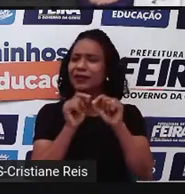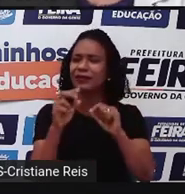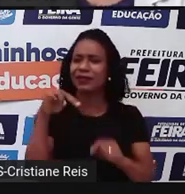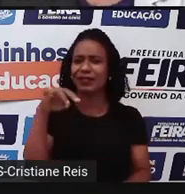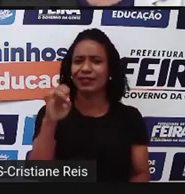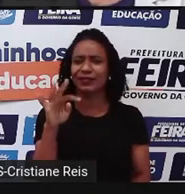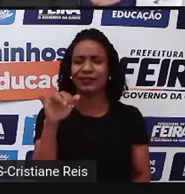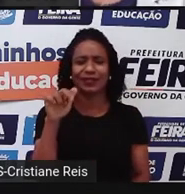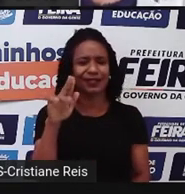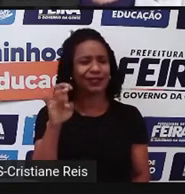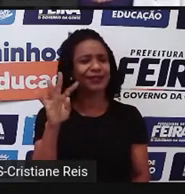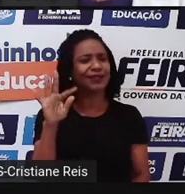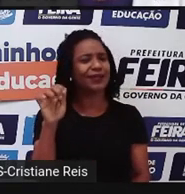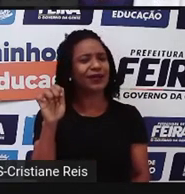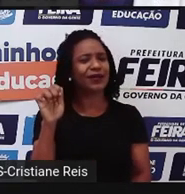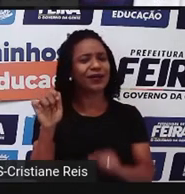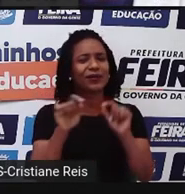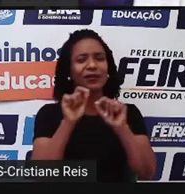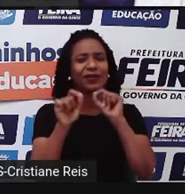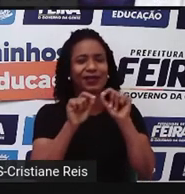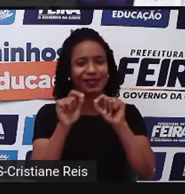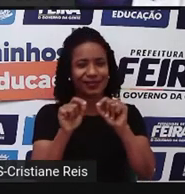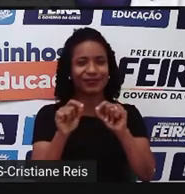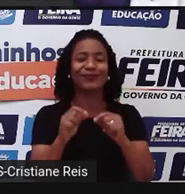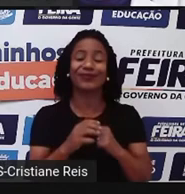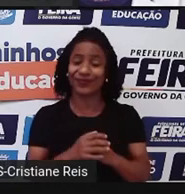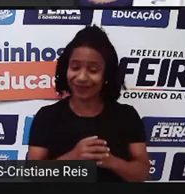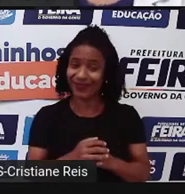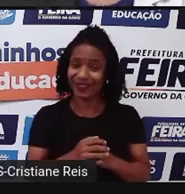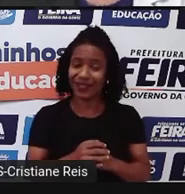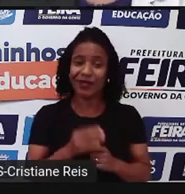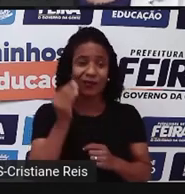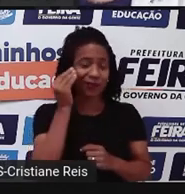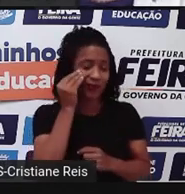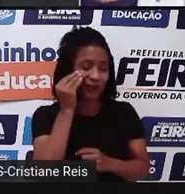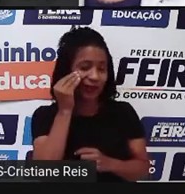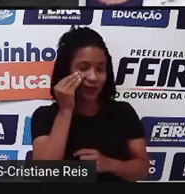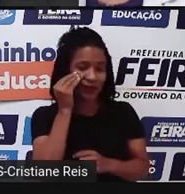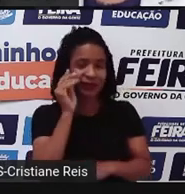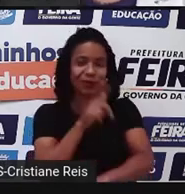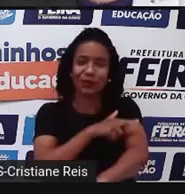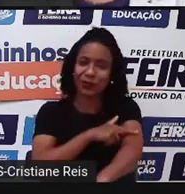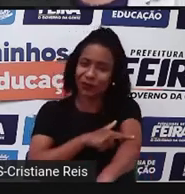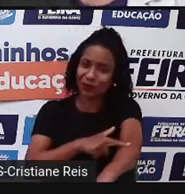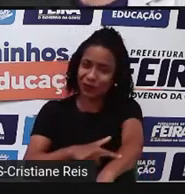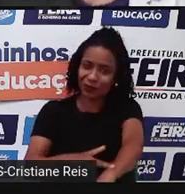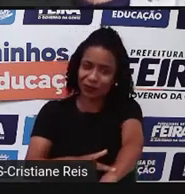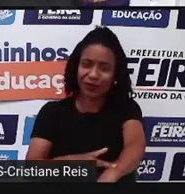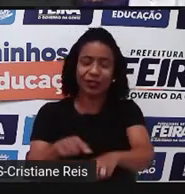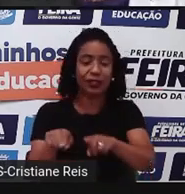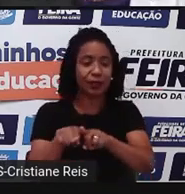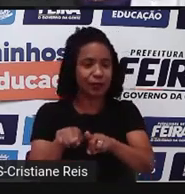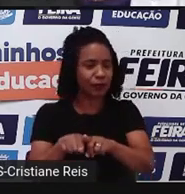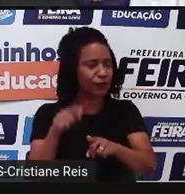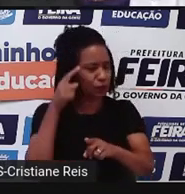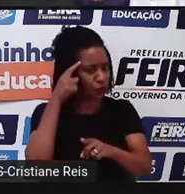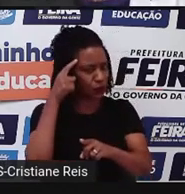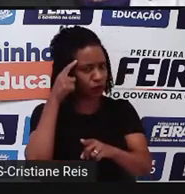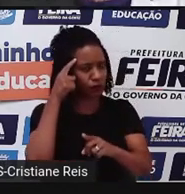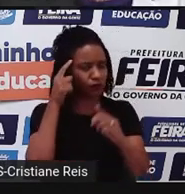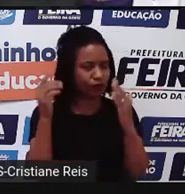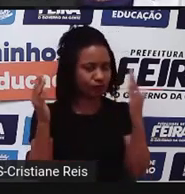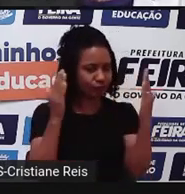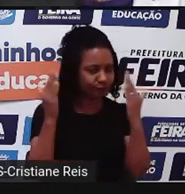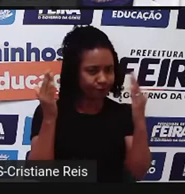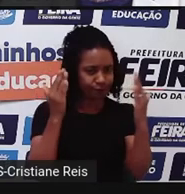Vamos aprender? Na etiqueta é o conjunto de boas maneiras e normas gerais de bom senso que proporcionam o